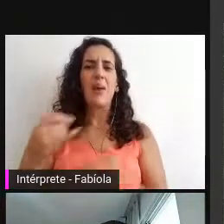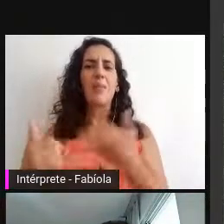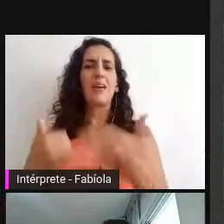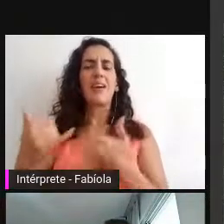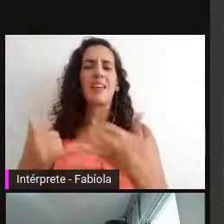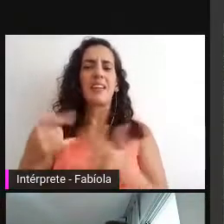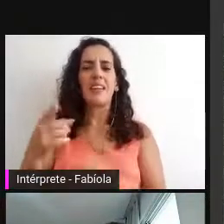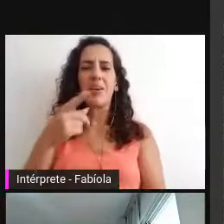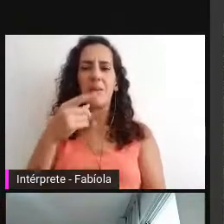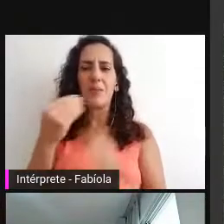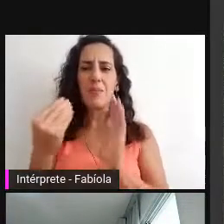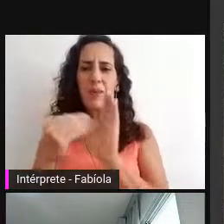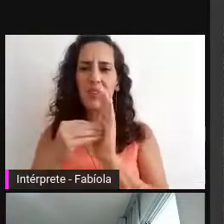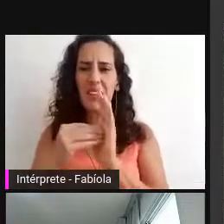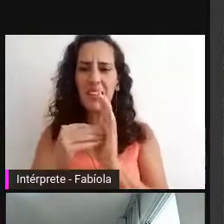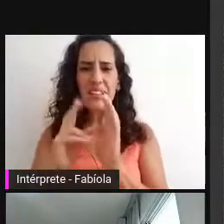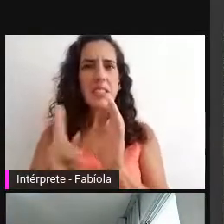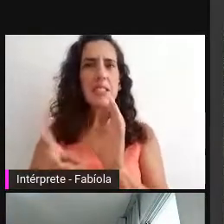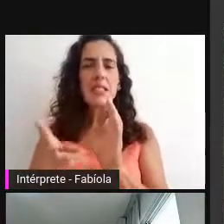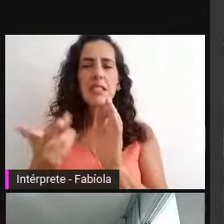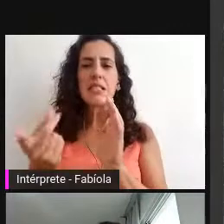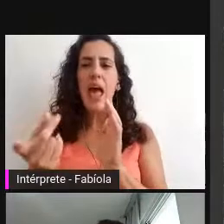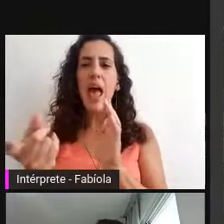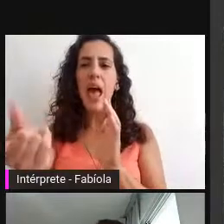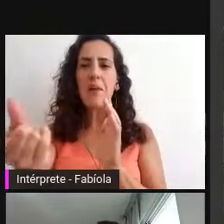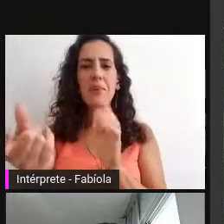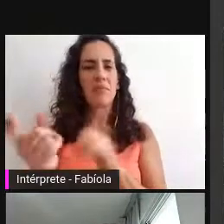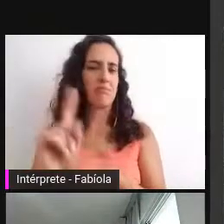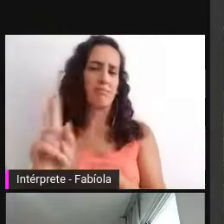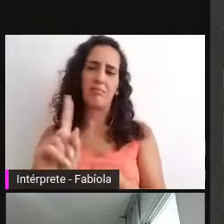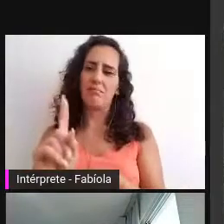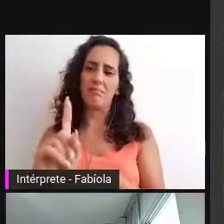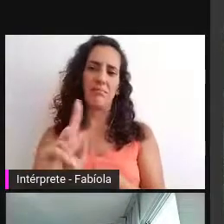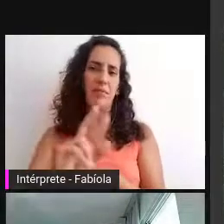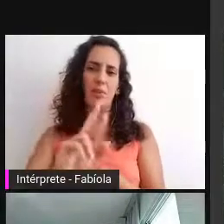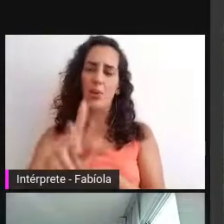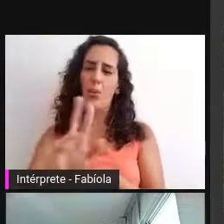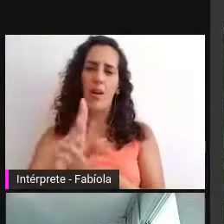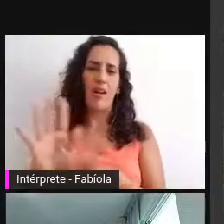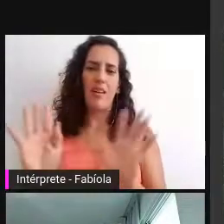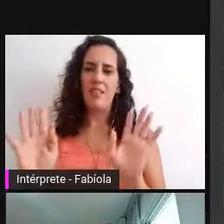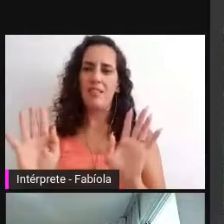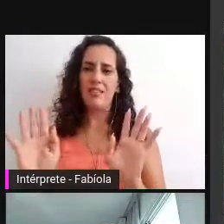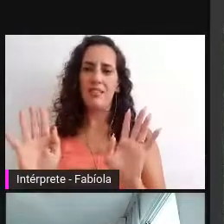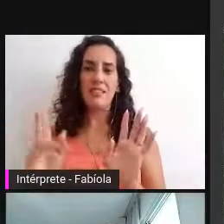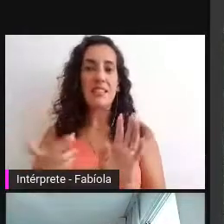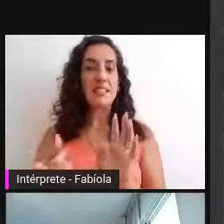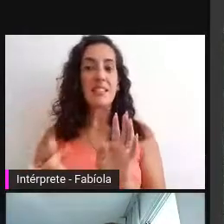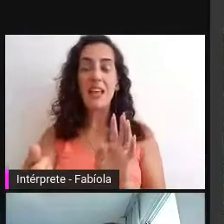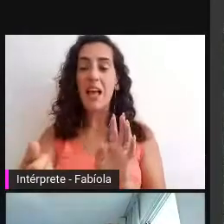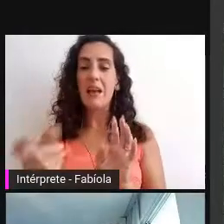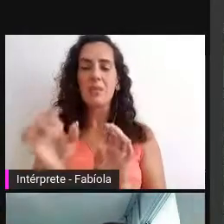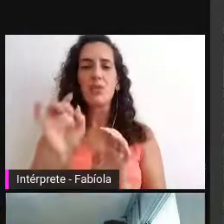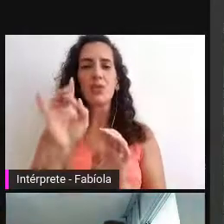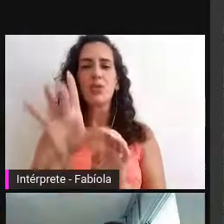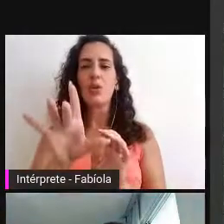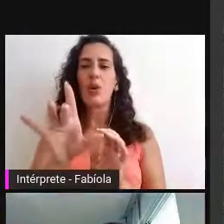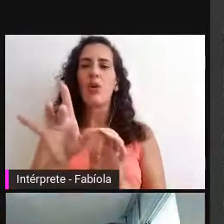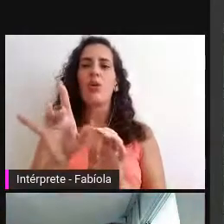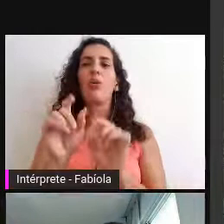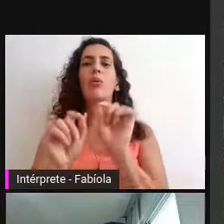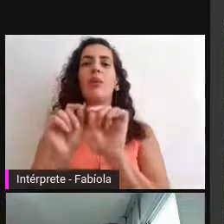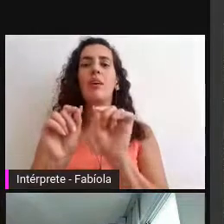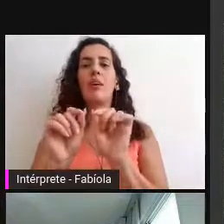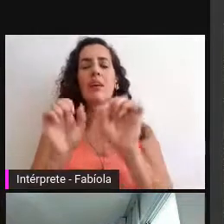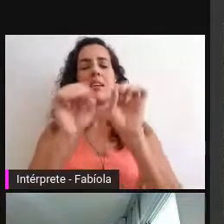Para sempre, nada, né? Não, não, não, para sempre, somente com uma abordagem sistêmica,